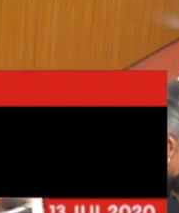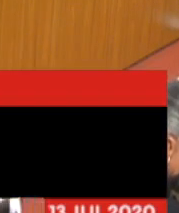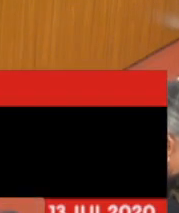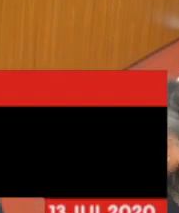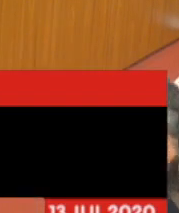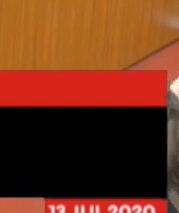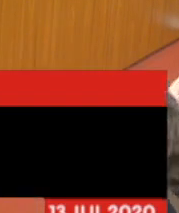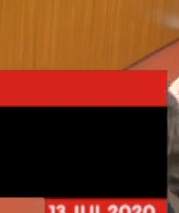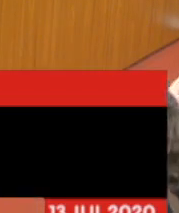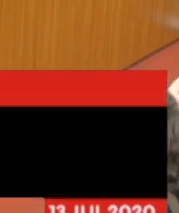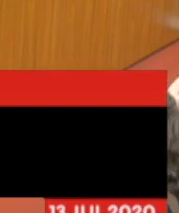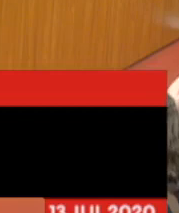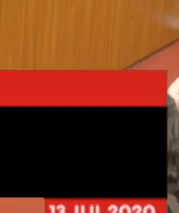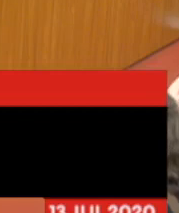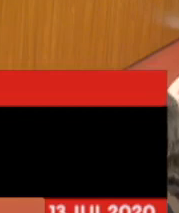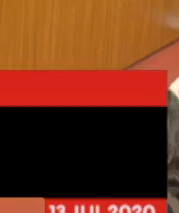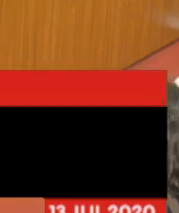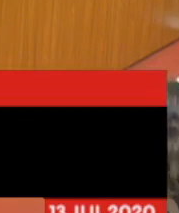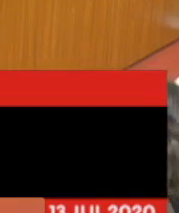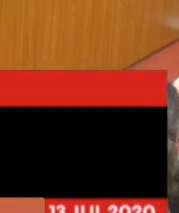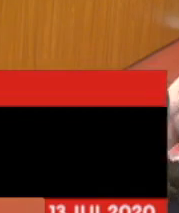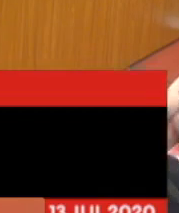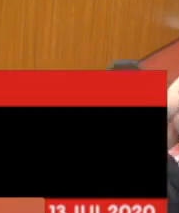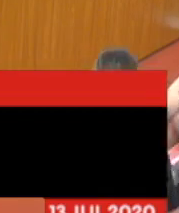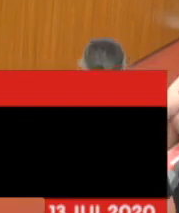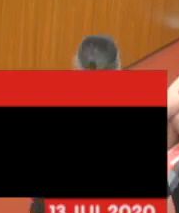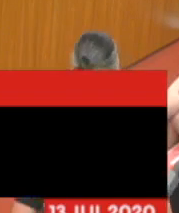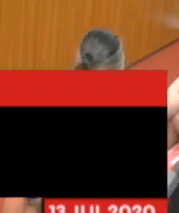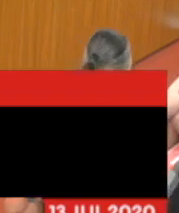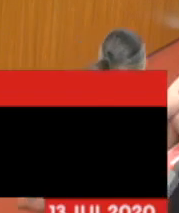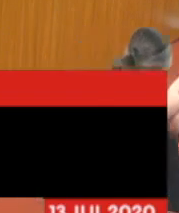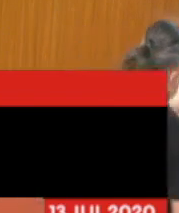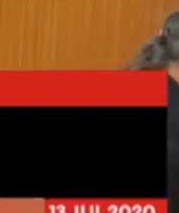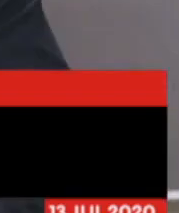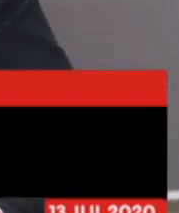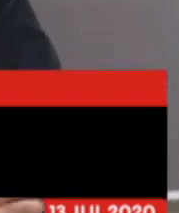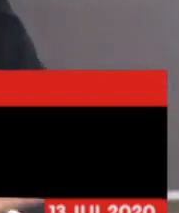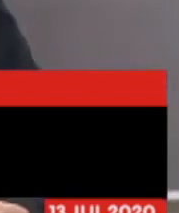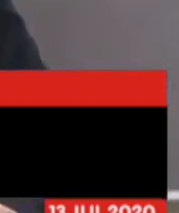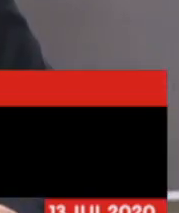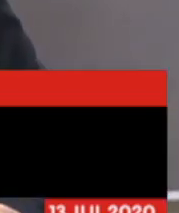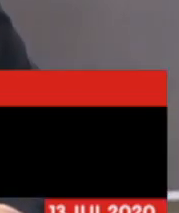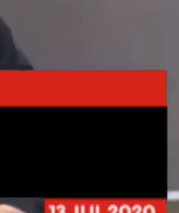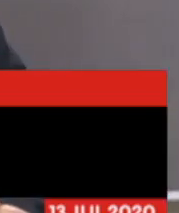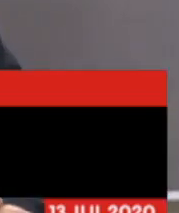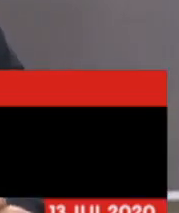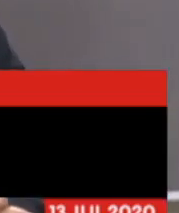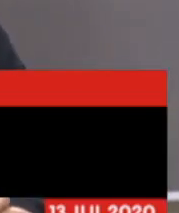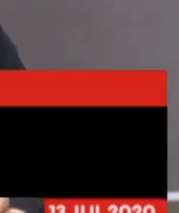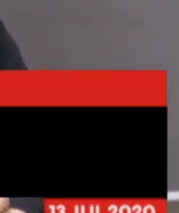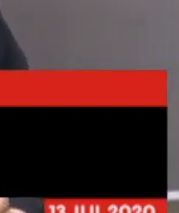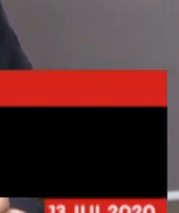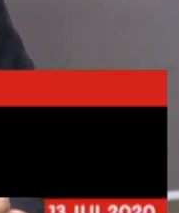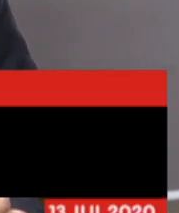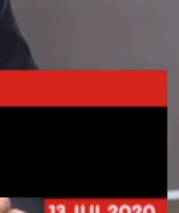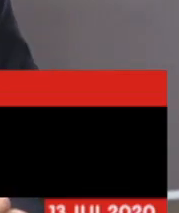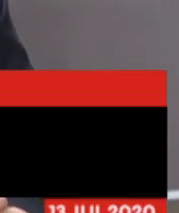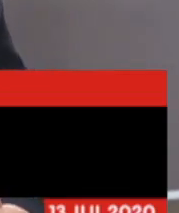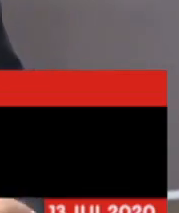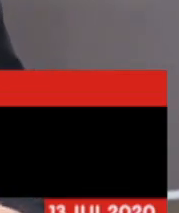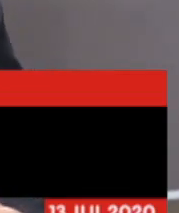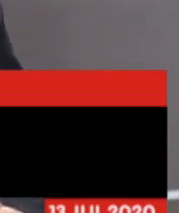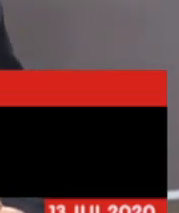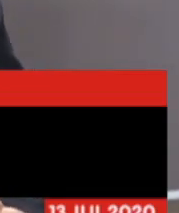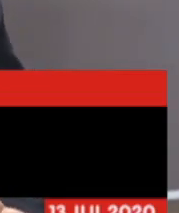deputados aqui presentes nesta casa. Primeiramente, seu presidente, gostaria de agradecer e parabenizar por essa